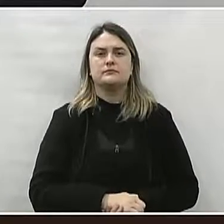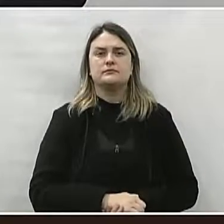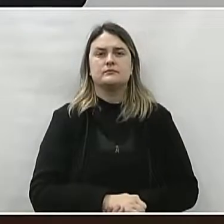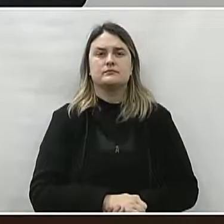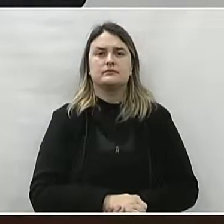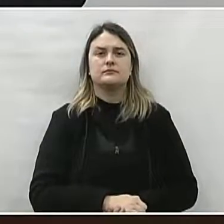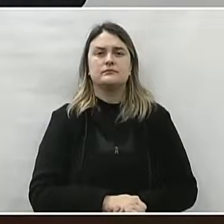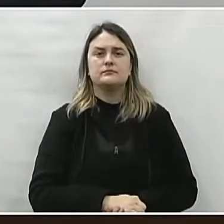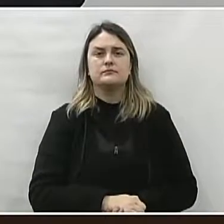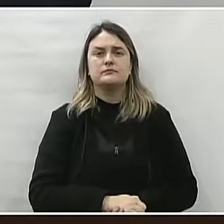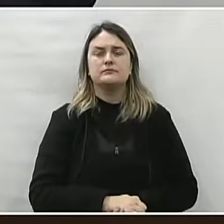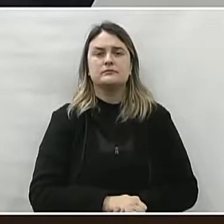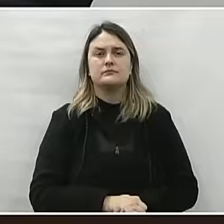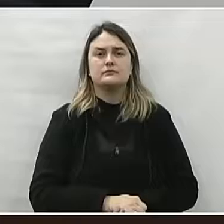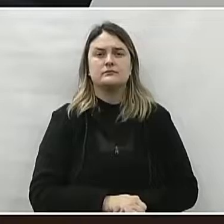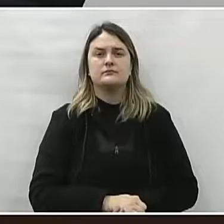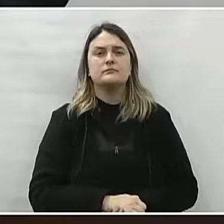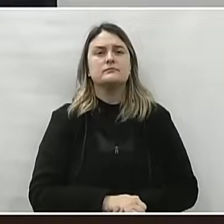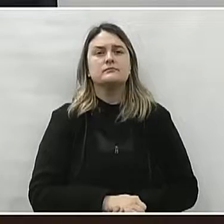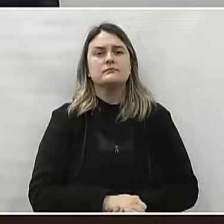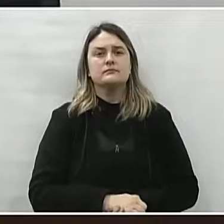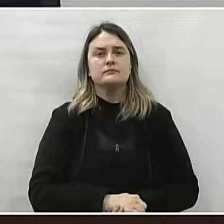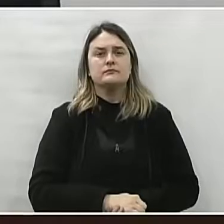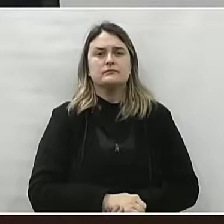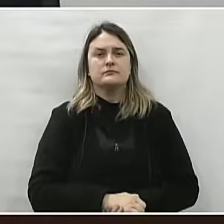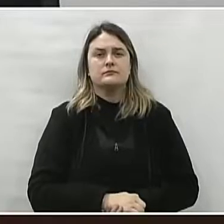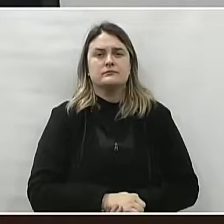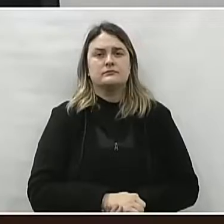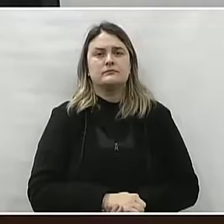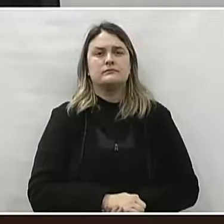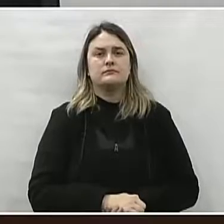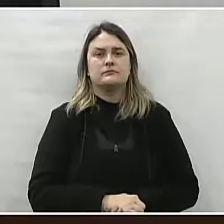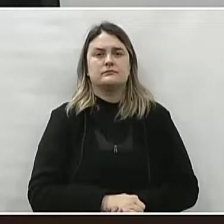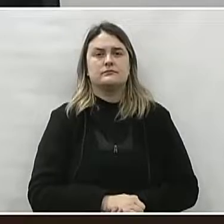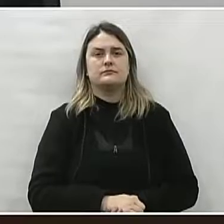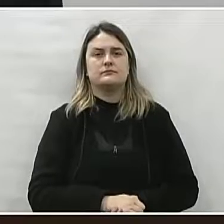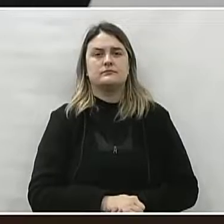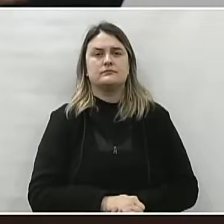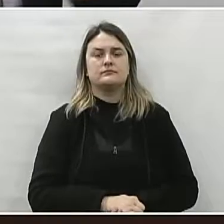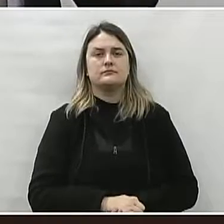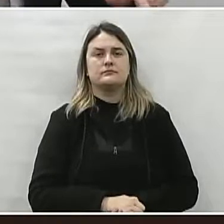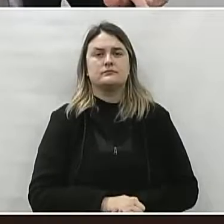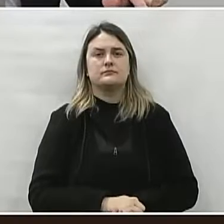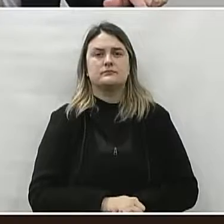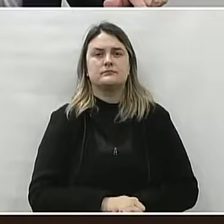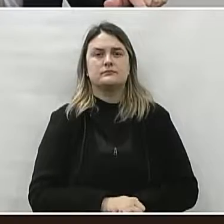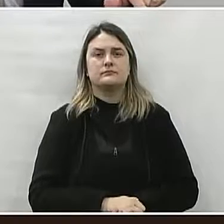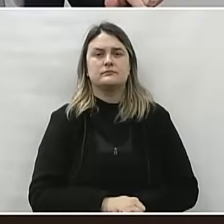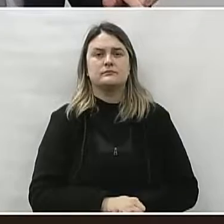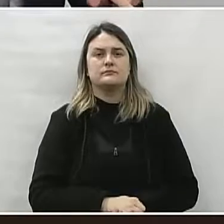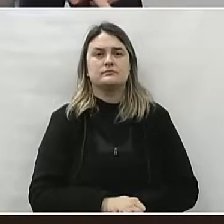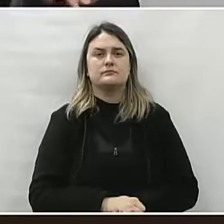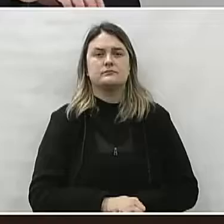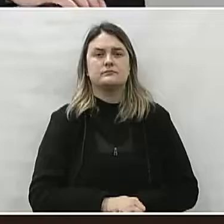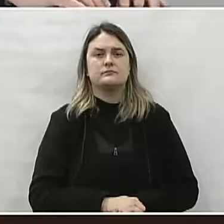Solicito ao Rático para a no Solicito ao vereador Valdir Rático para que proceda